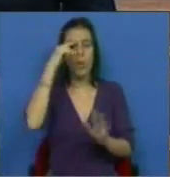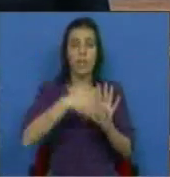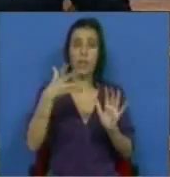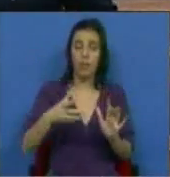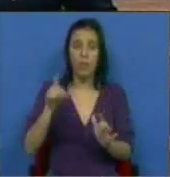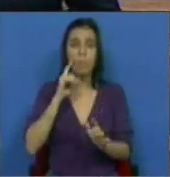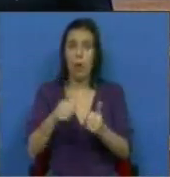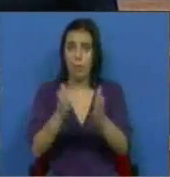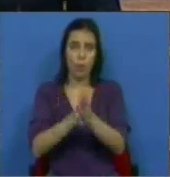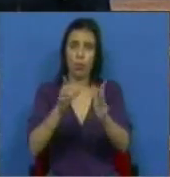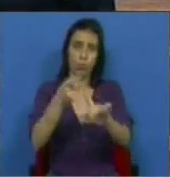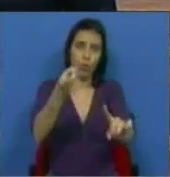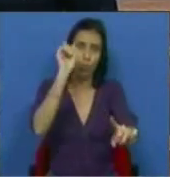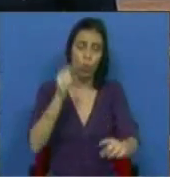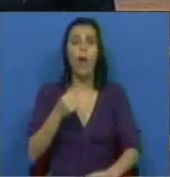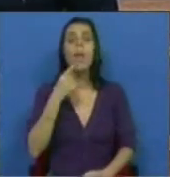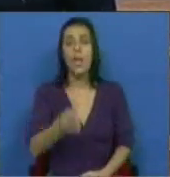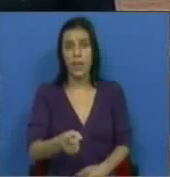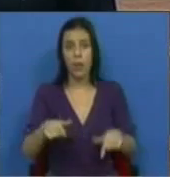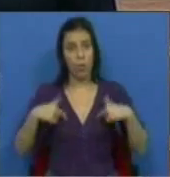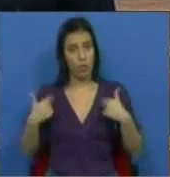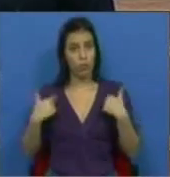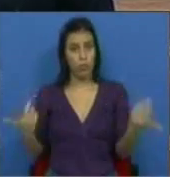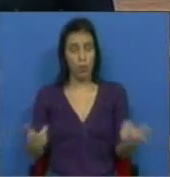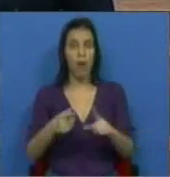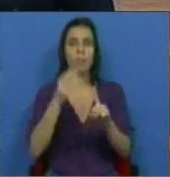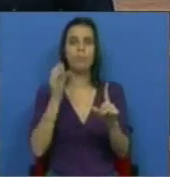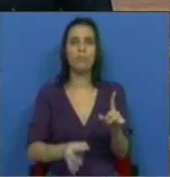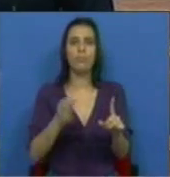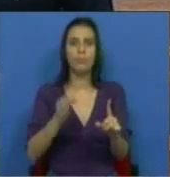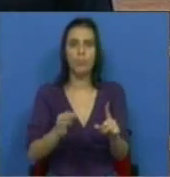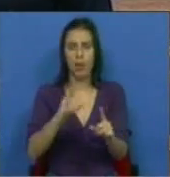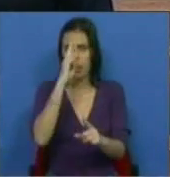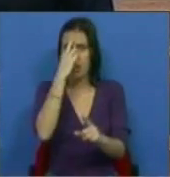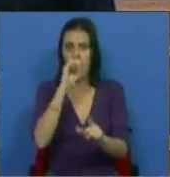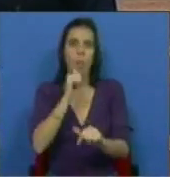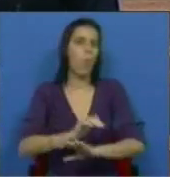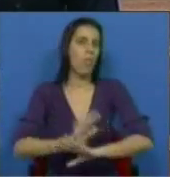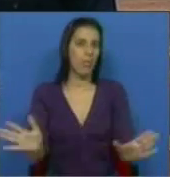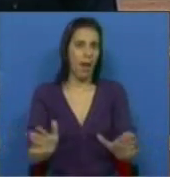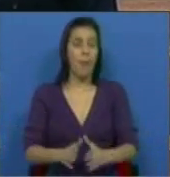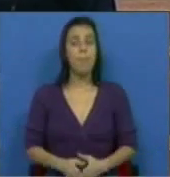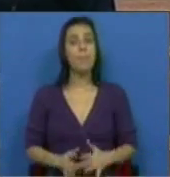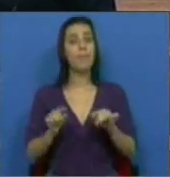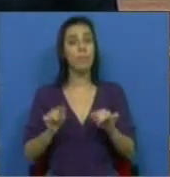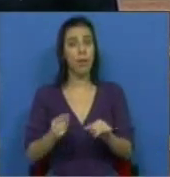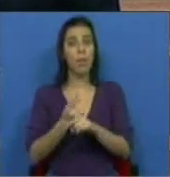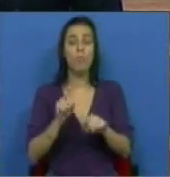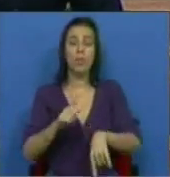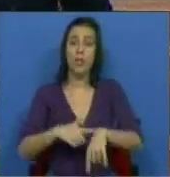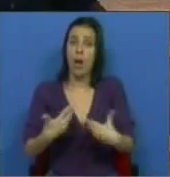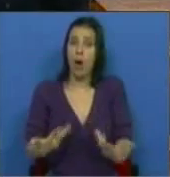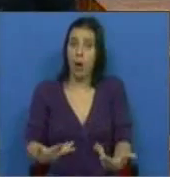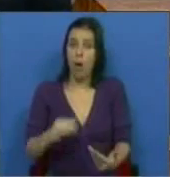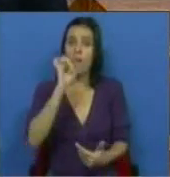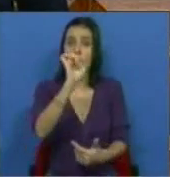todos, garantidamente, e dirão da parte deles que ela é absolutamente insustentável. Esta é por isso a hora